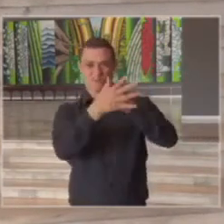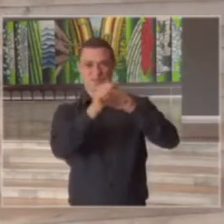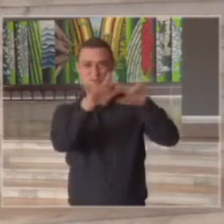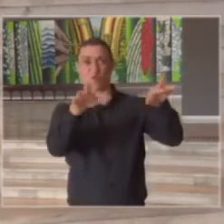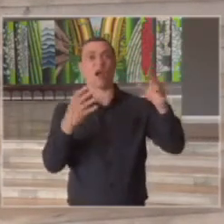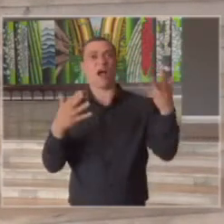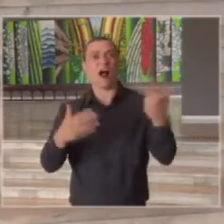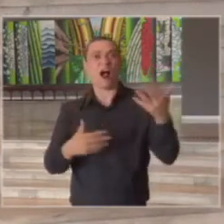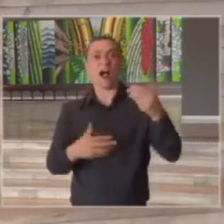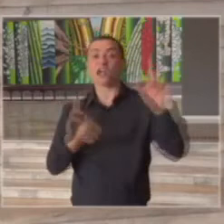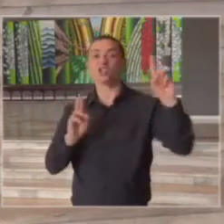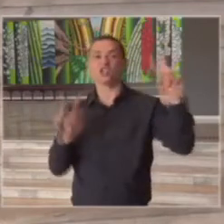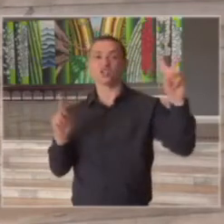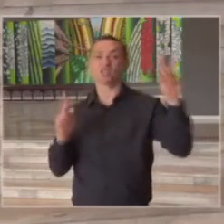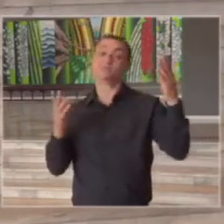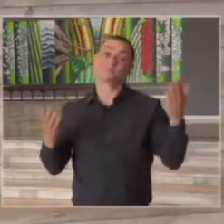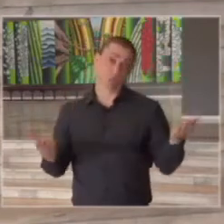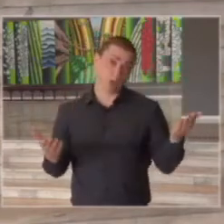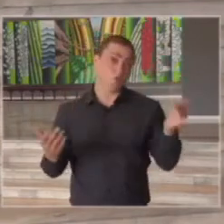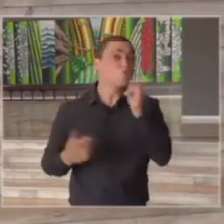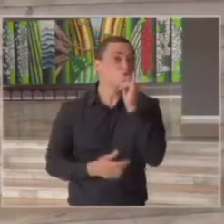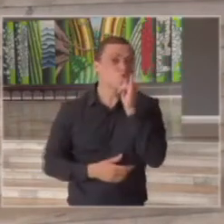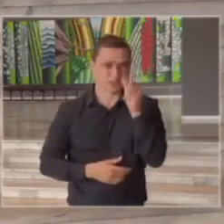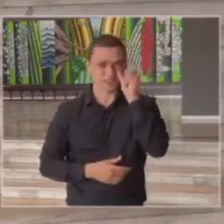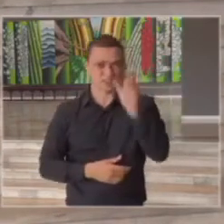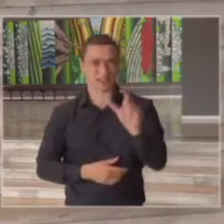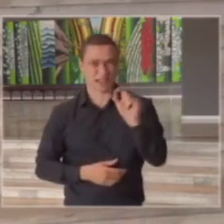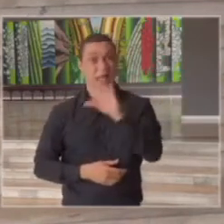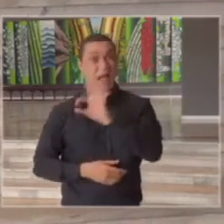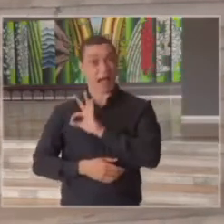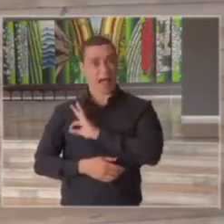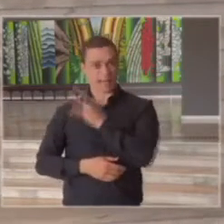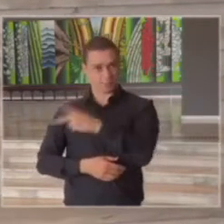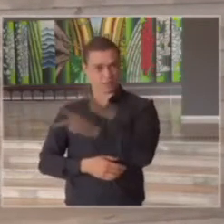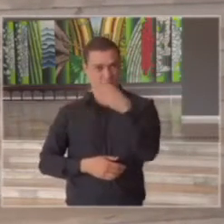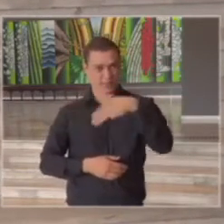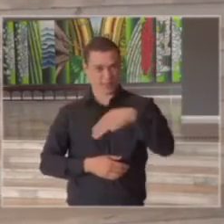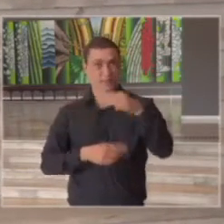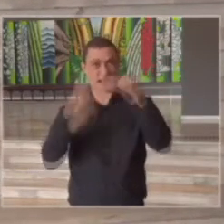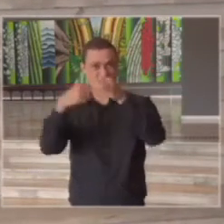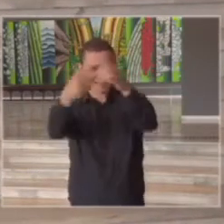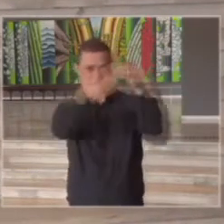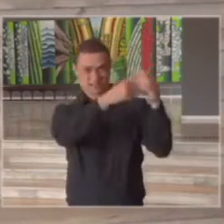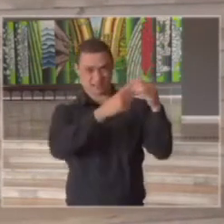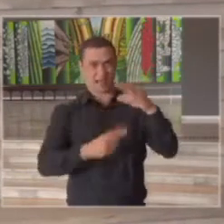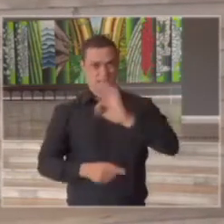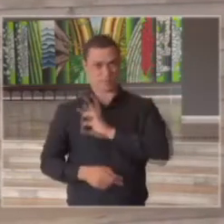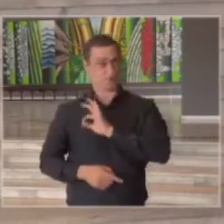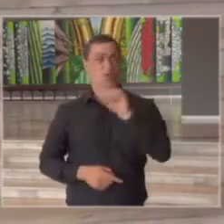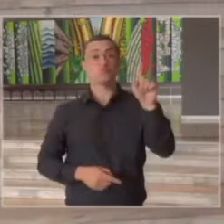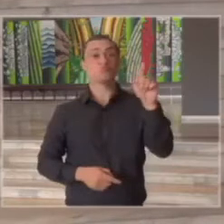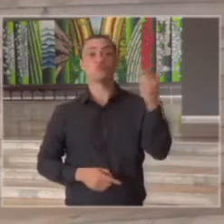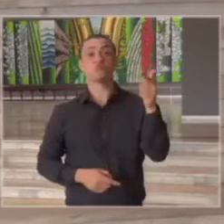diferente então tem um exemplo interessante a própria polícia militar do interior não tem nem 5%